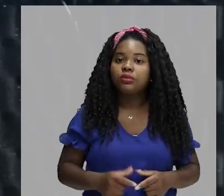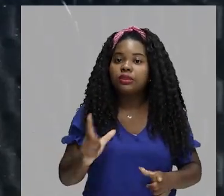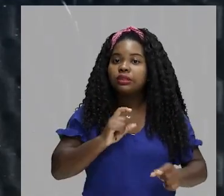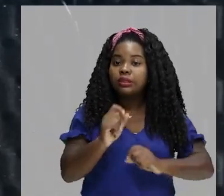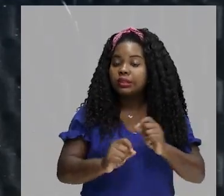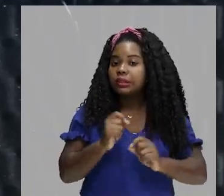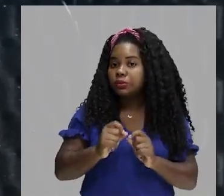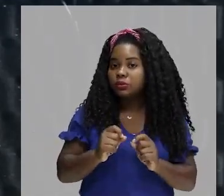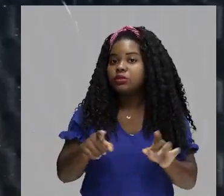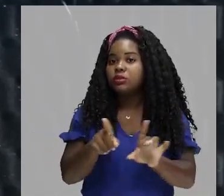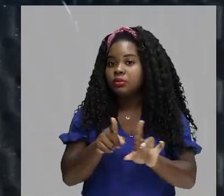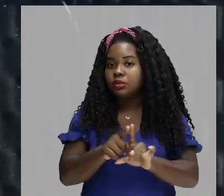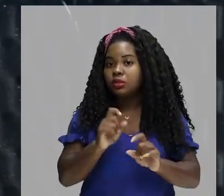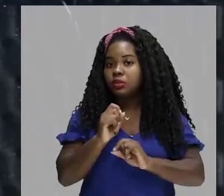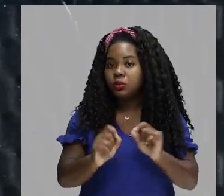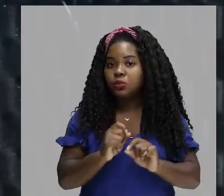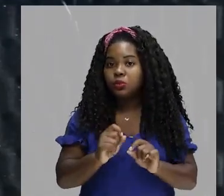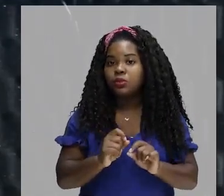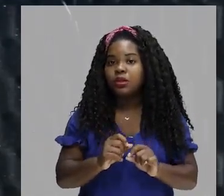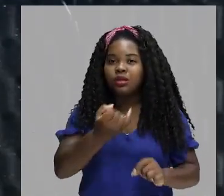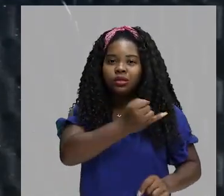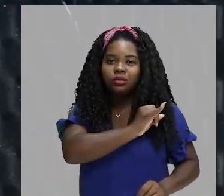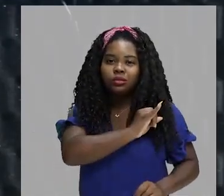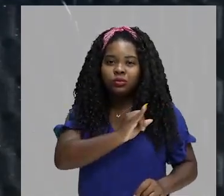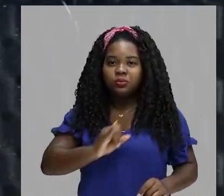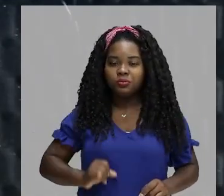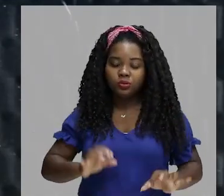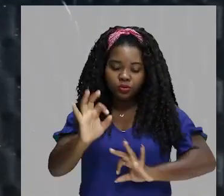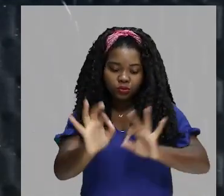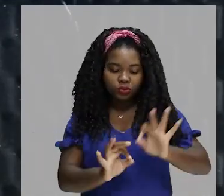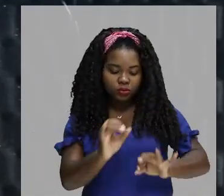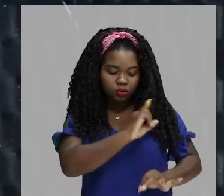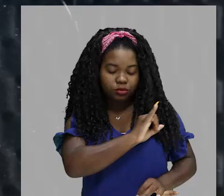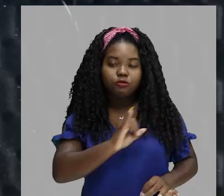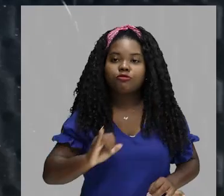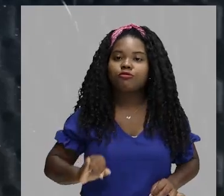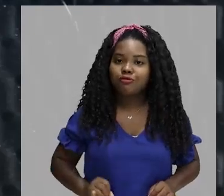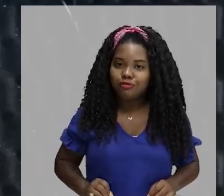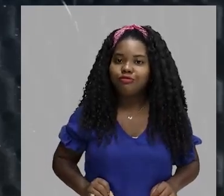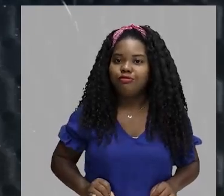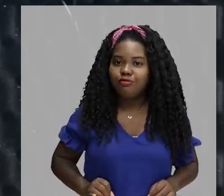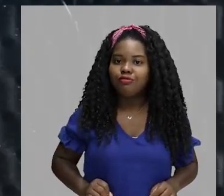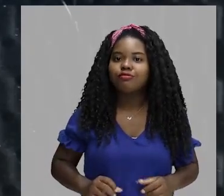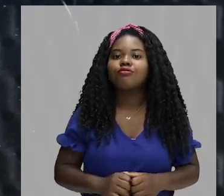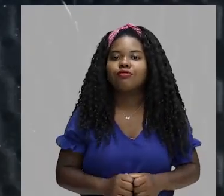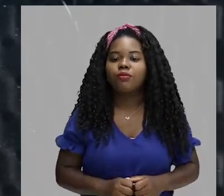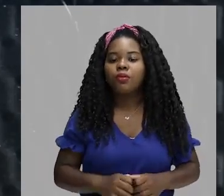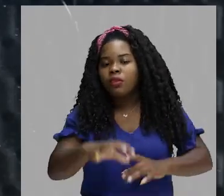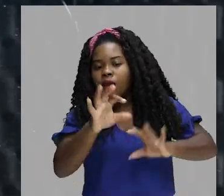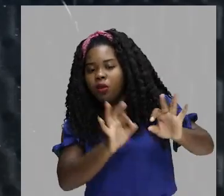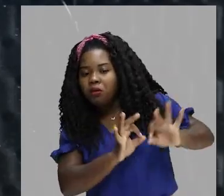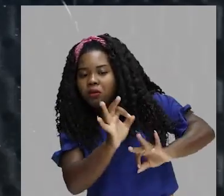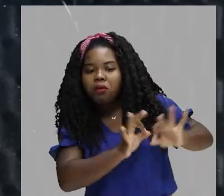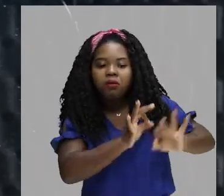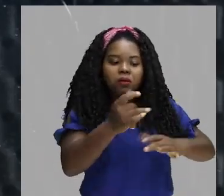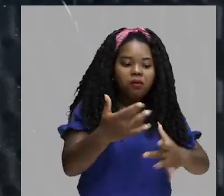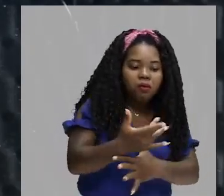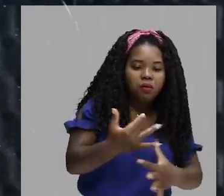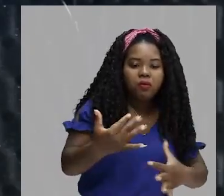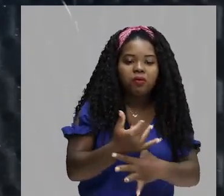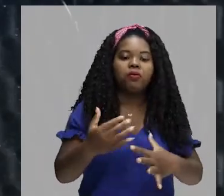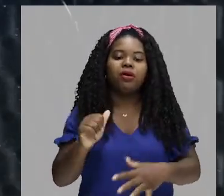temos a presença de um império, uma organização imperial. As confederações das cidades